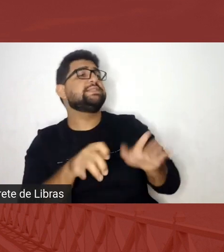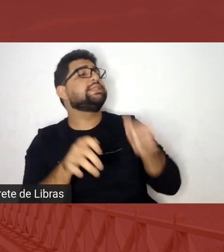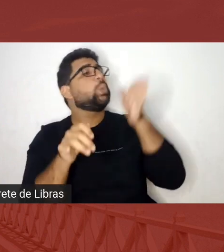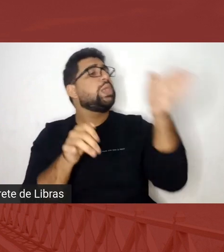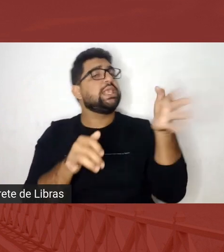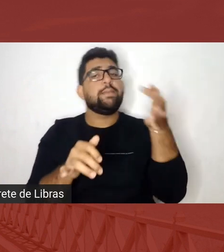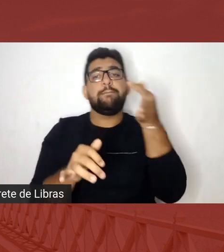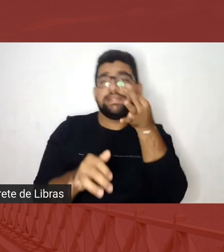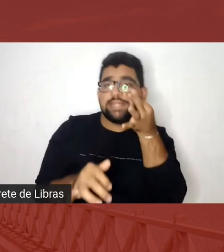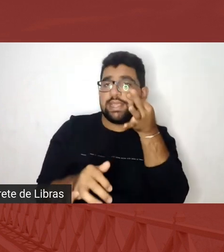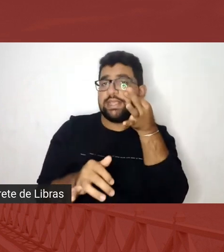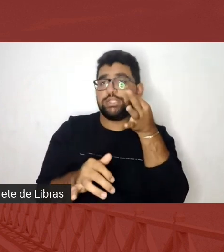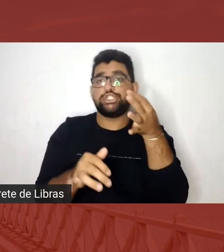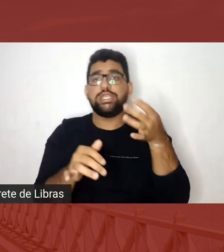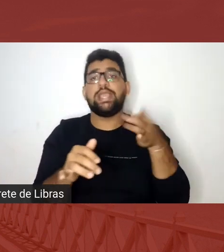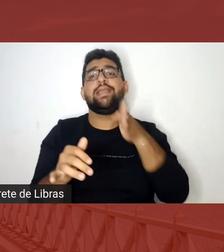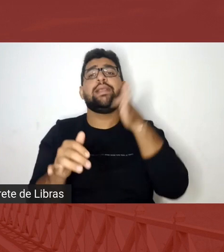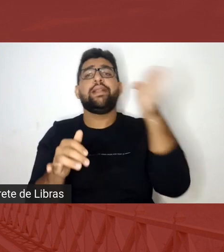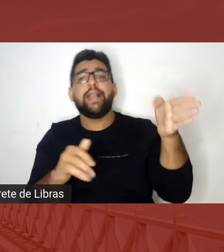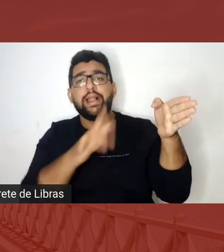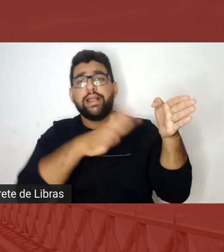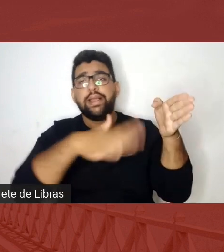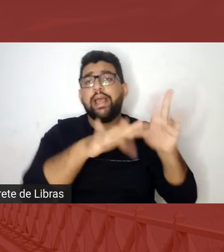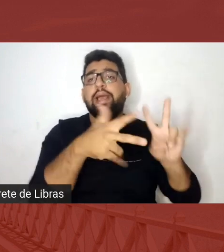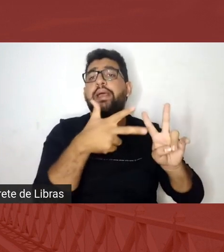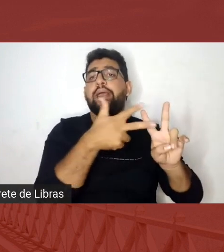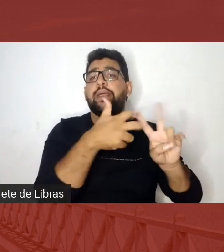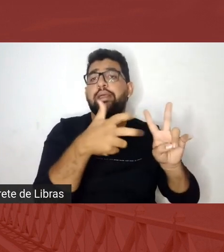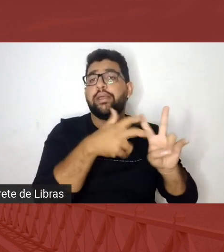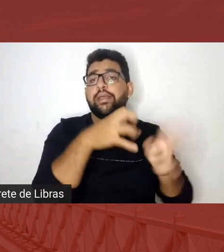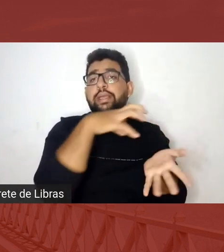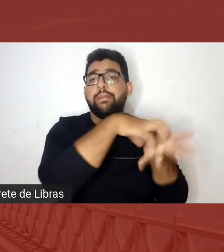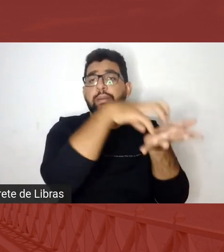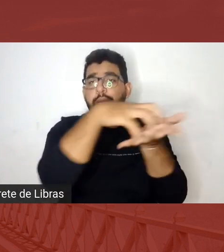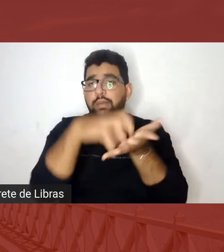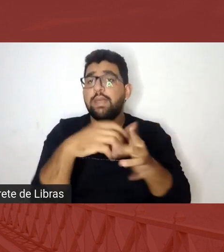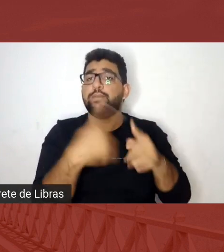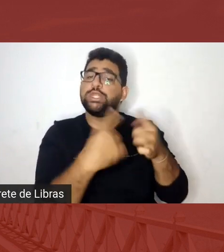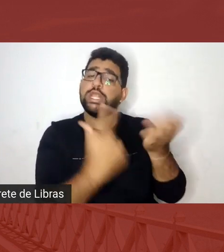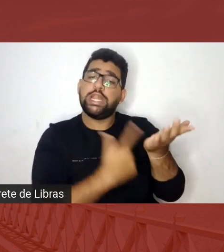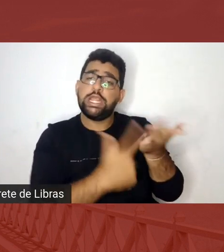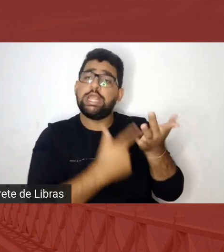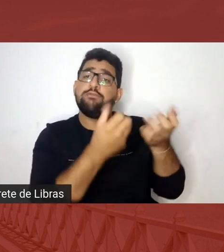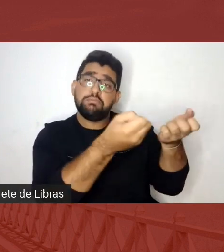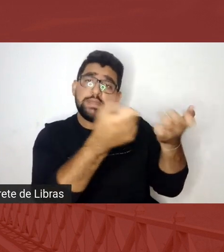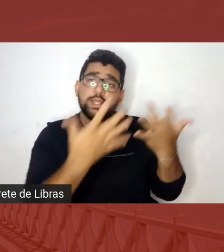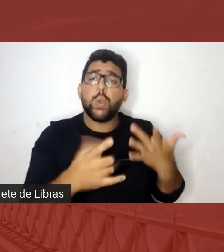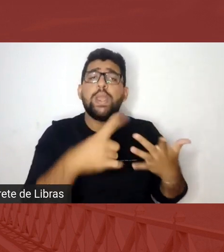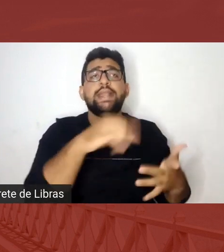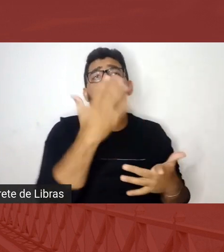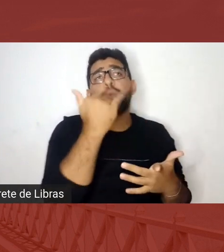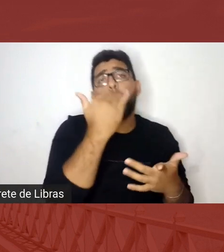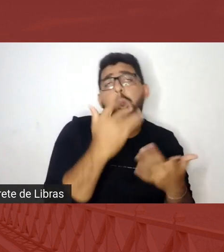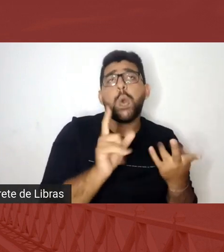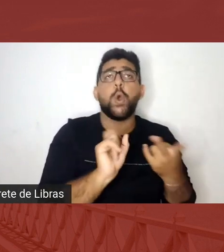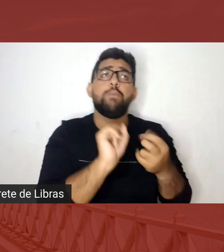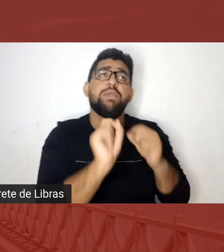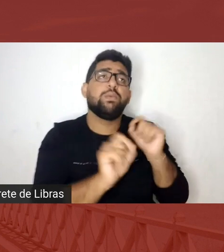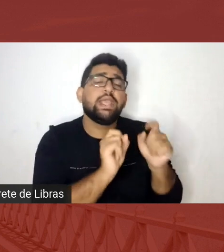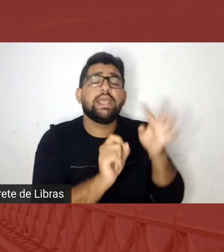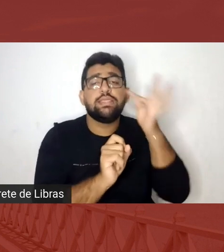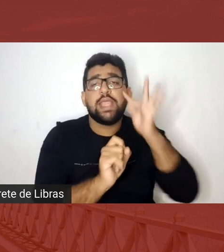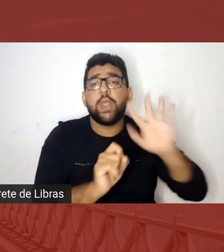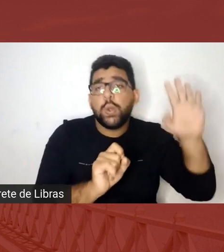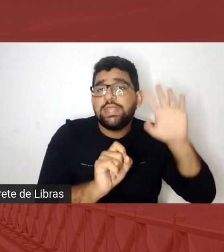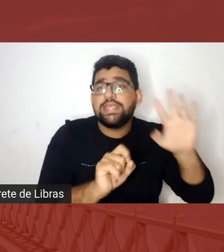mais ir lá na aldeia indígena, porque o livro aqui já contou pra mim, que eles, como assim, eles não sei o quê, eu vou na tese do outro, aí o outro